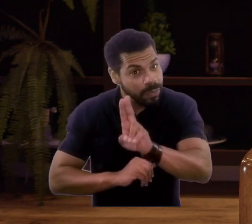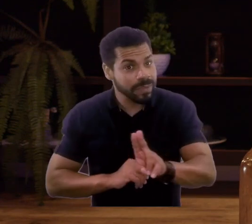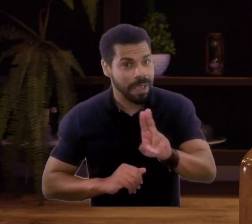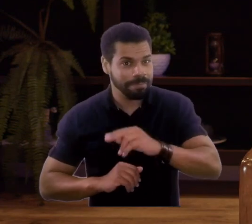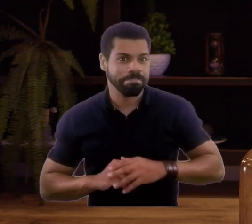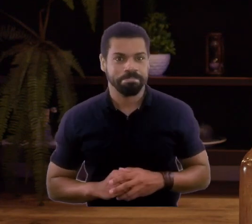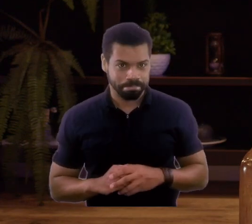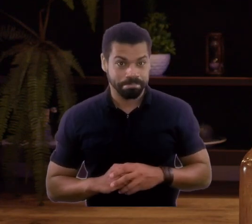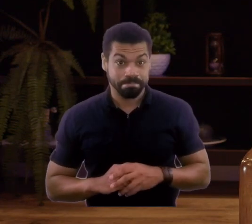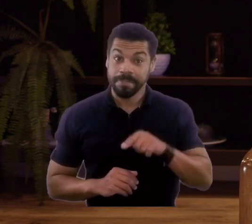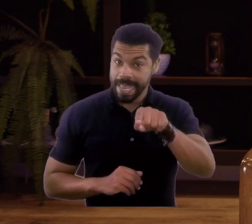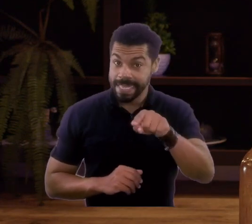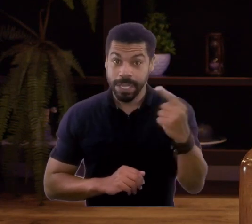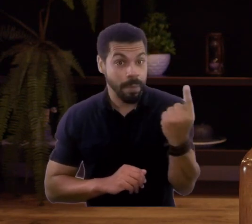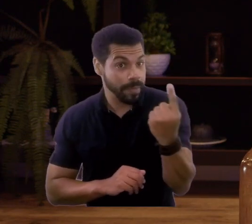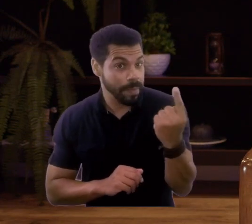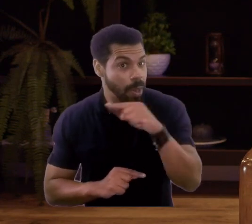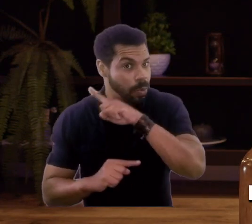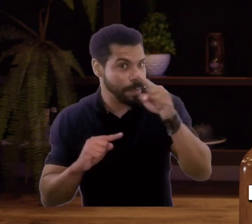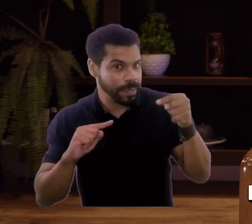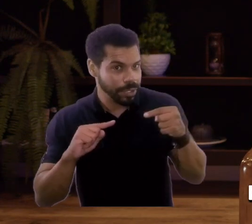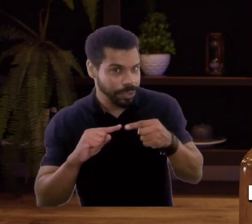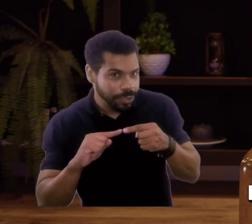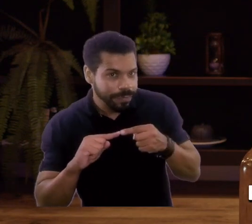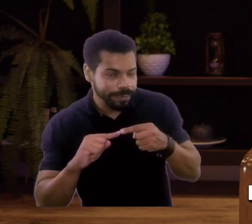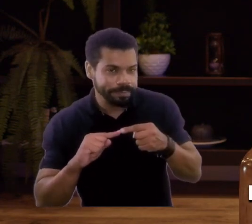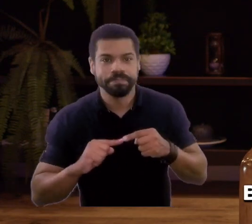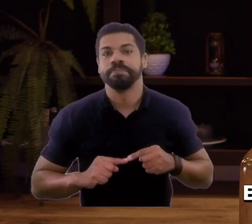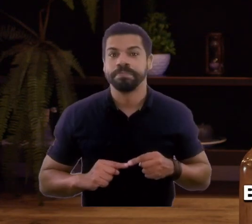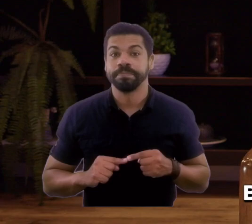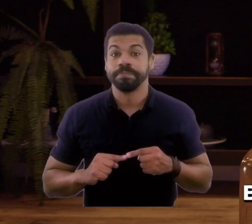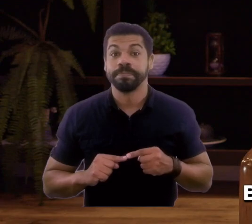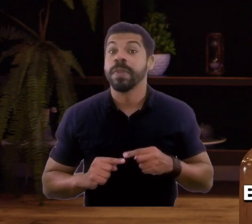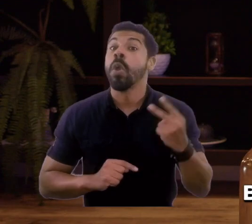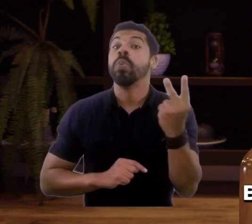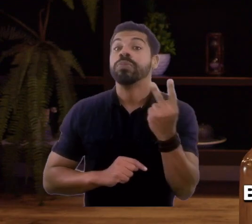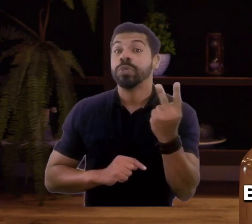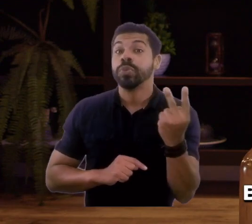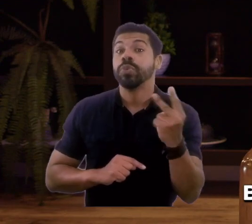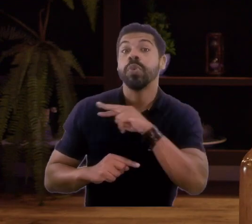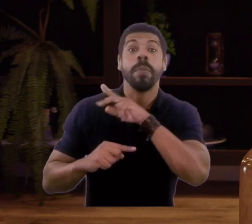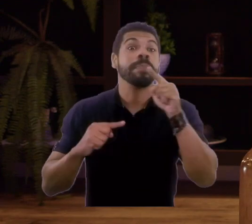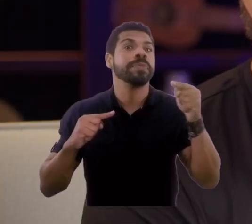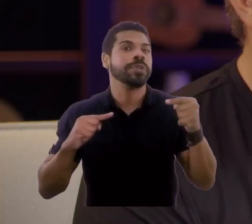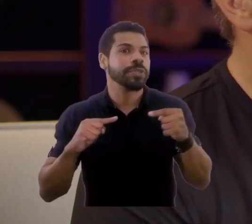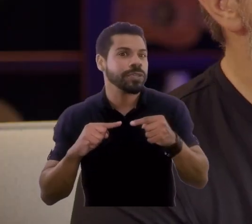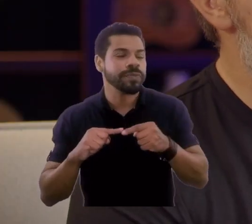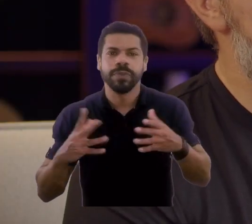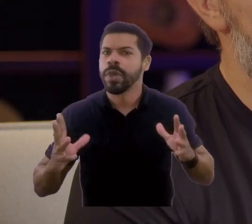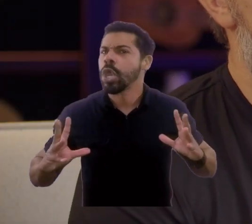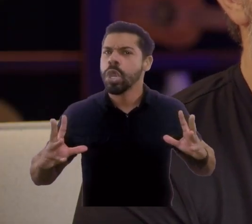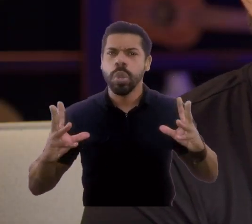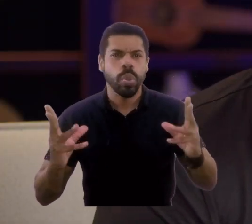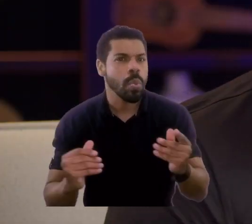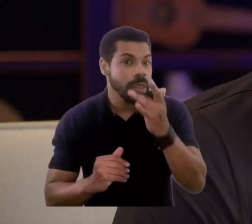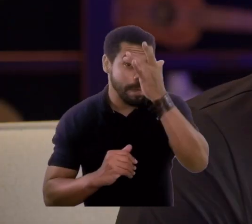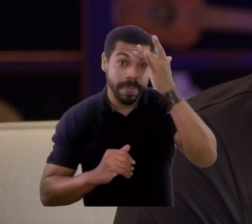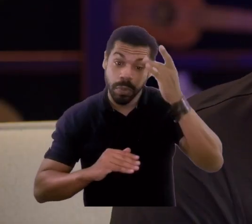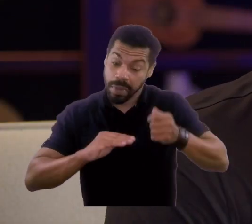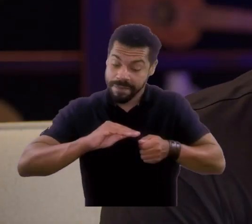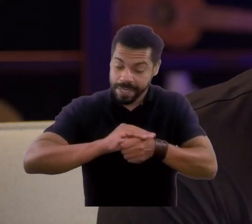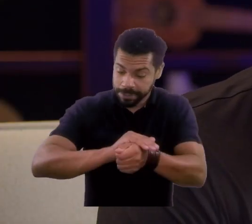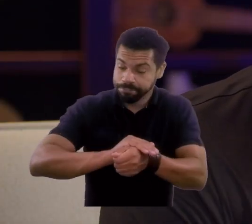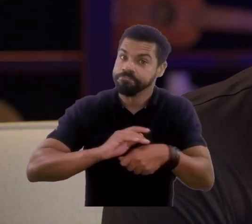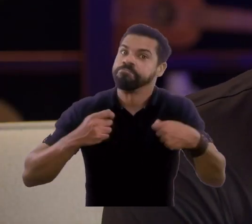caixa que está ali justamente para essa finalidade. Então, esse é o primeiro objetivo, blindagem financeira e segurança. E o segundo grande objetivo